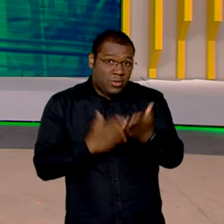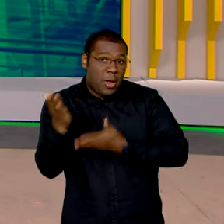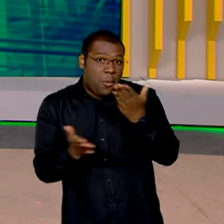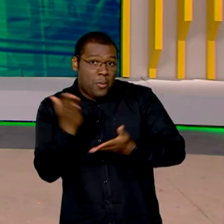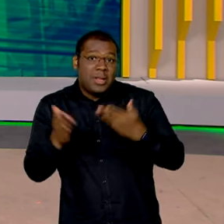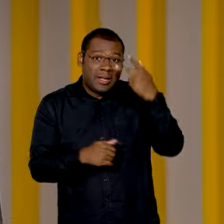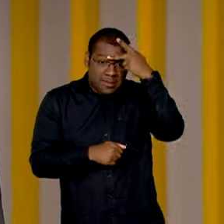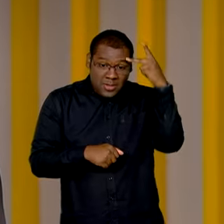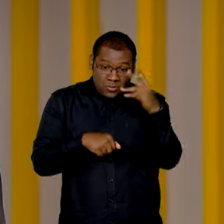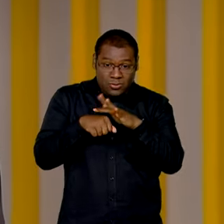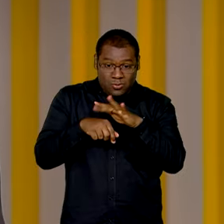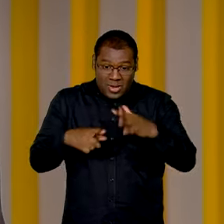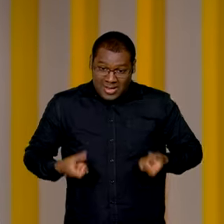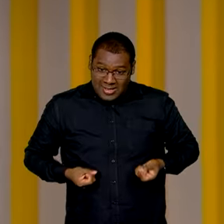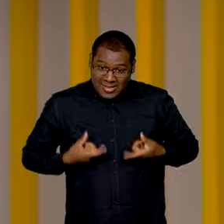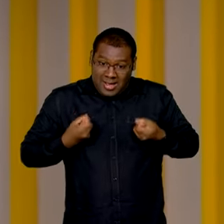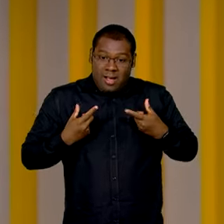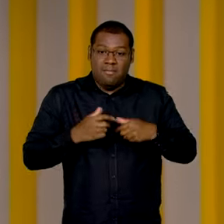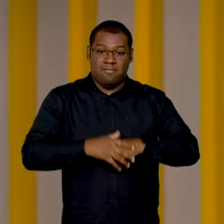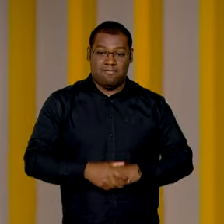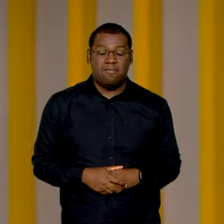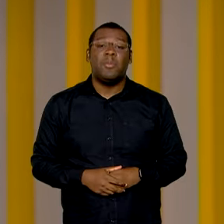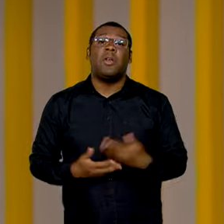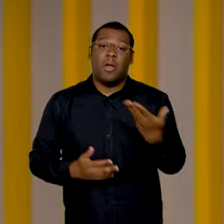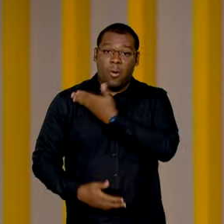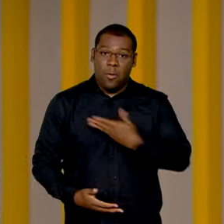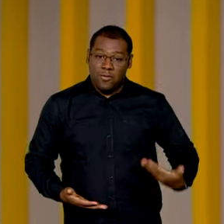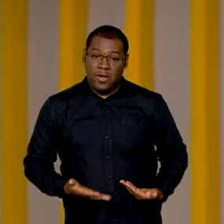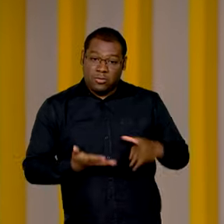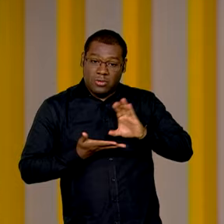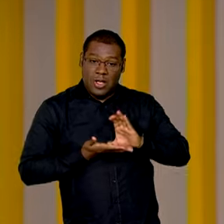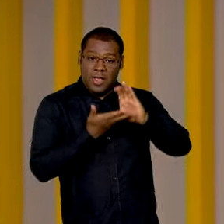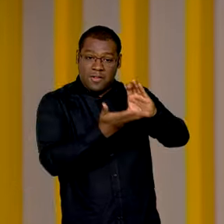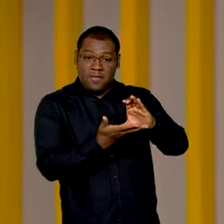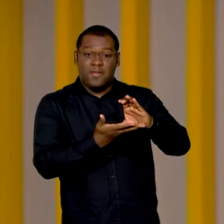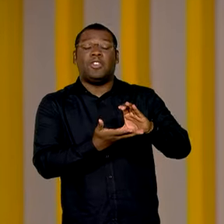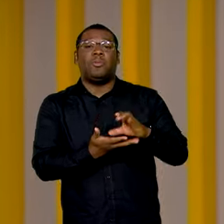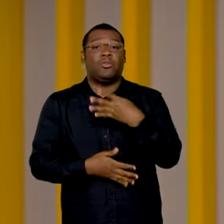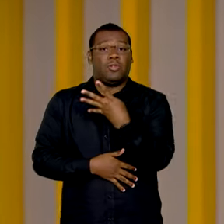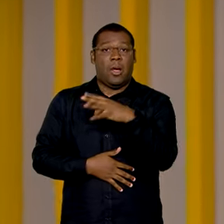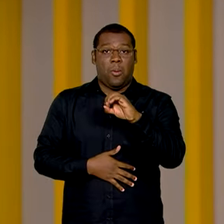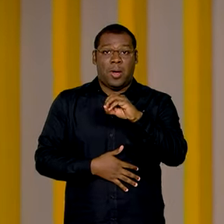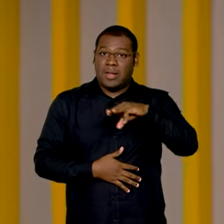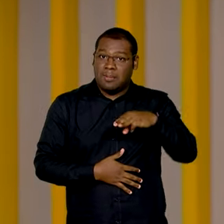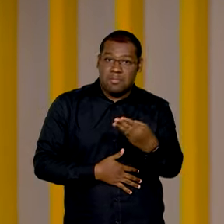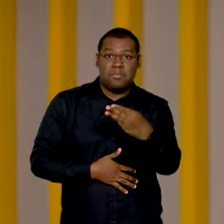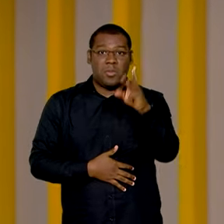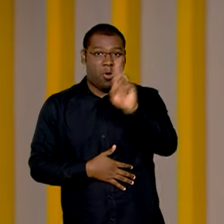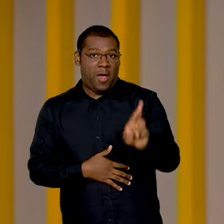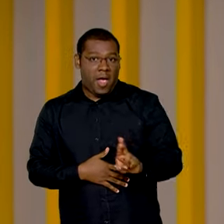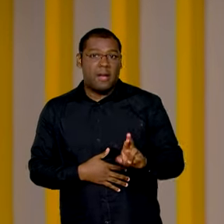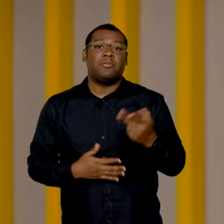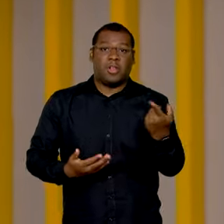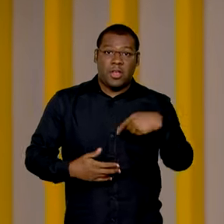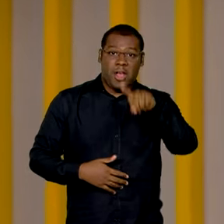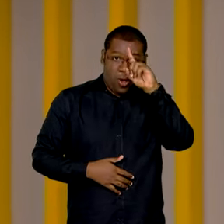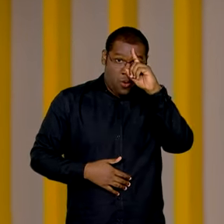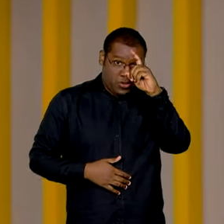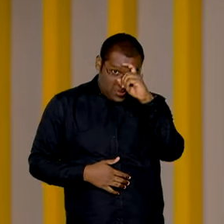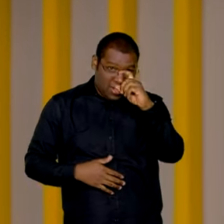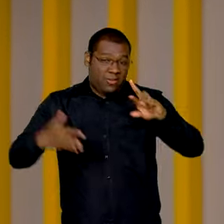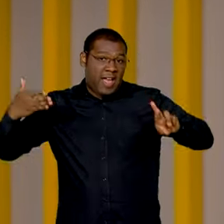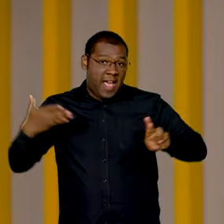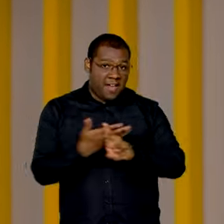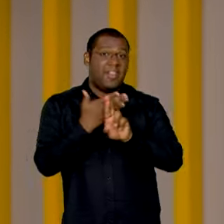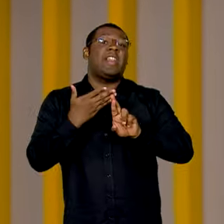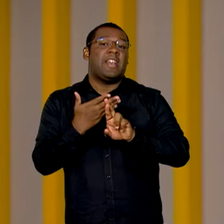Heliópolis. Serão 40 milhões de reais para o hospital oncológico, o que fará com que ele seja referência no atendimento